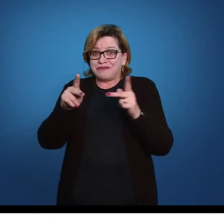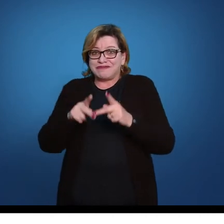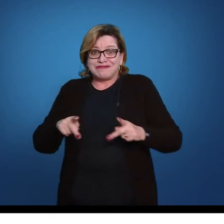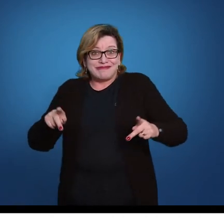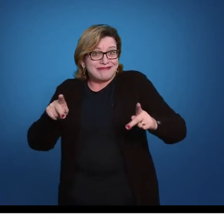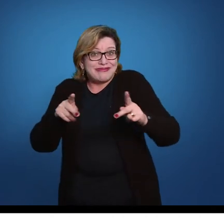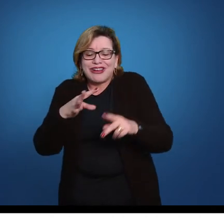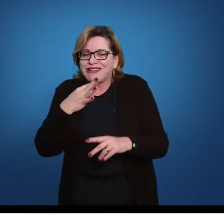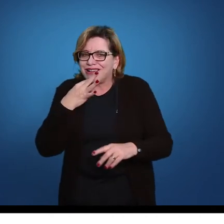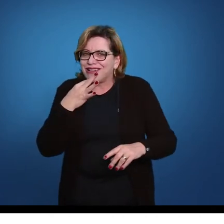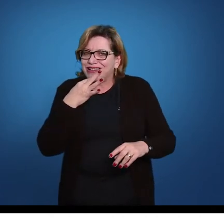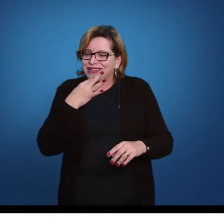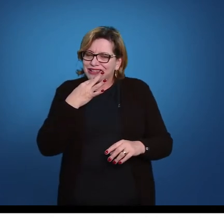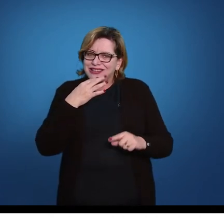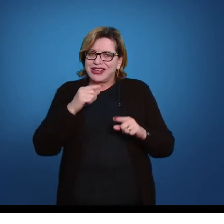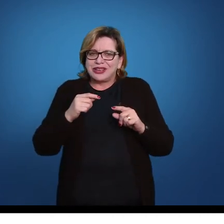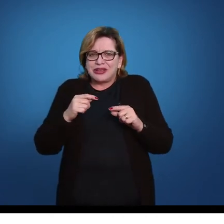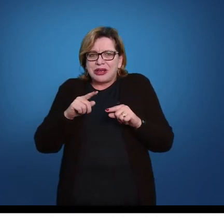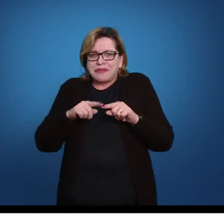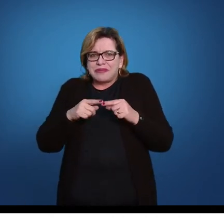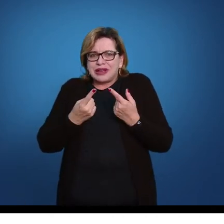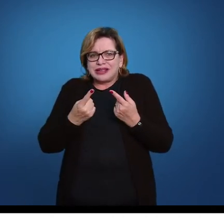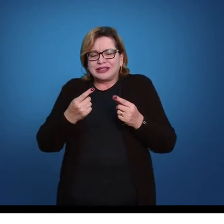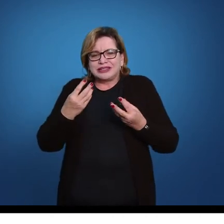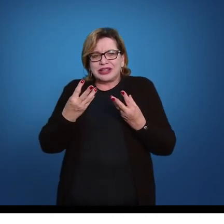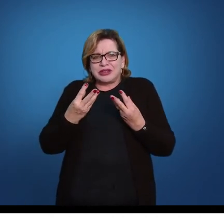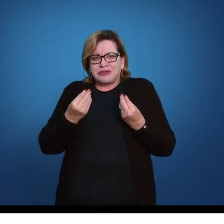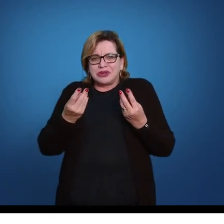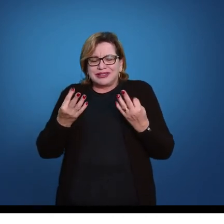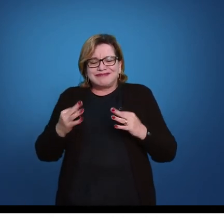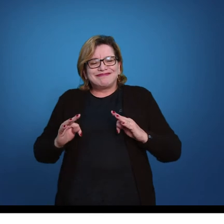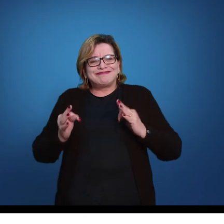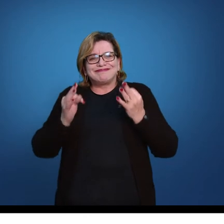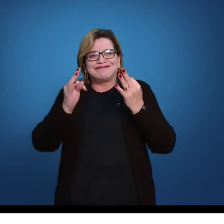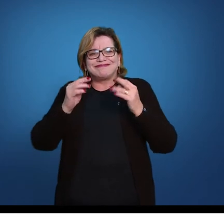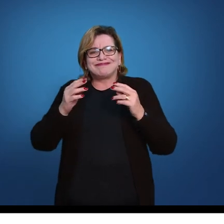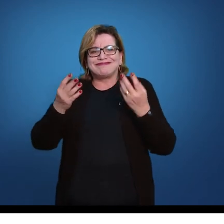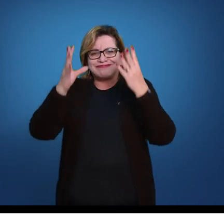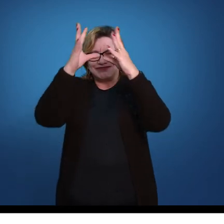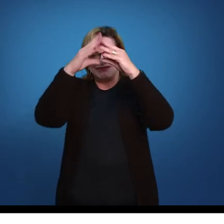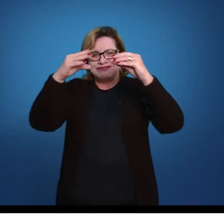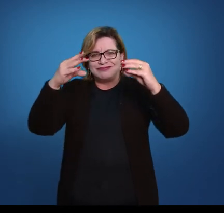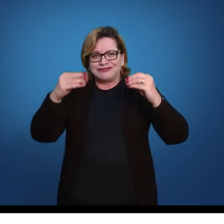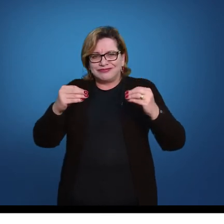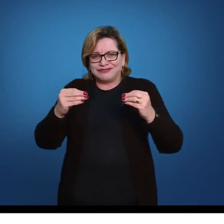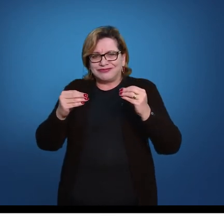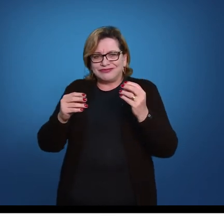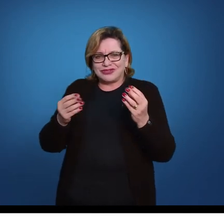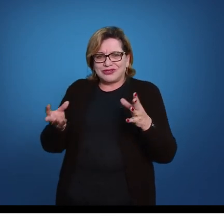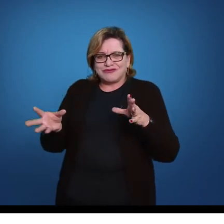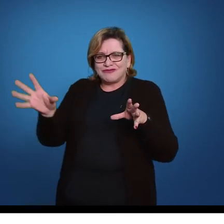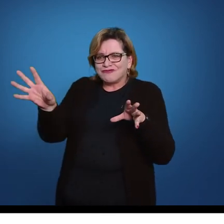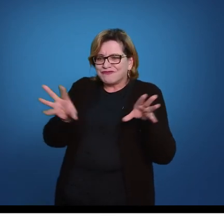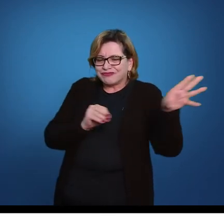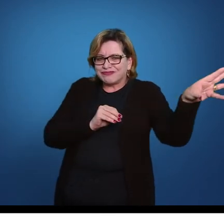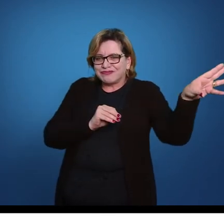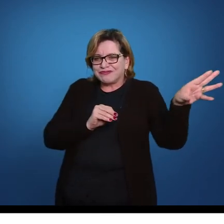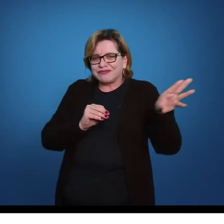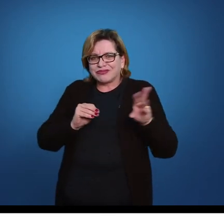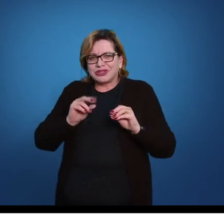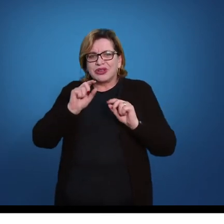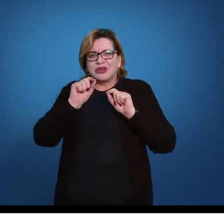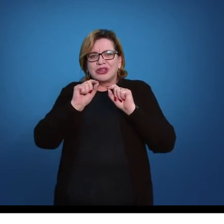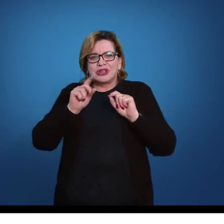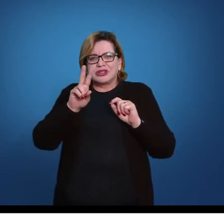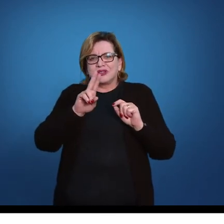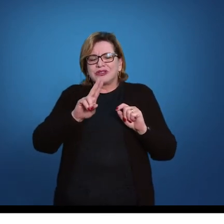conhecido. E aos poucos, muitas técnicas circenses foram sendo incorporadas ao que nós